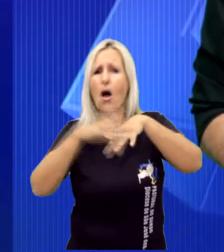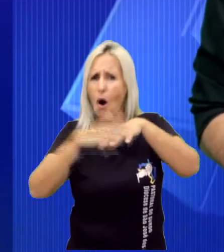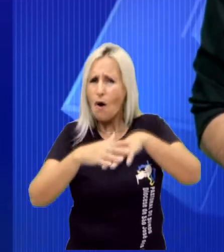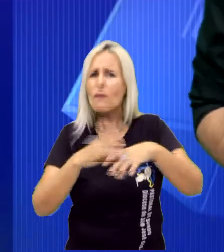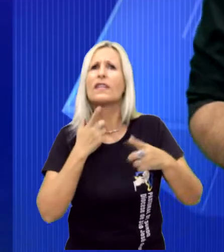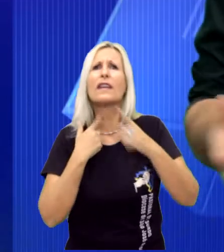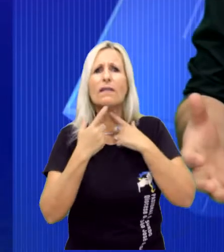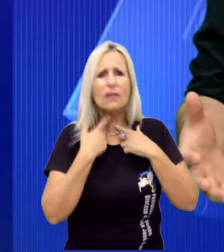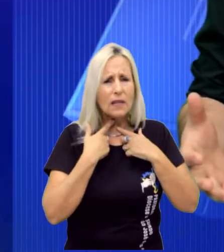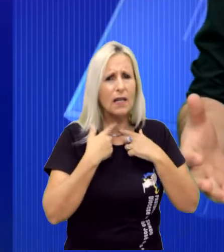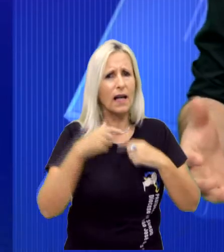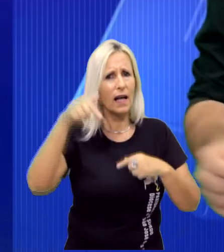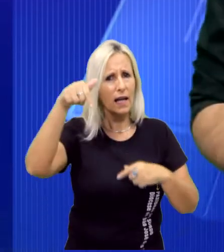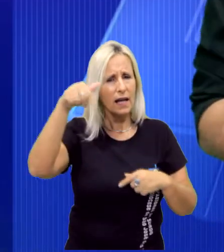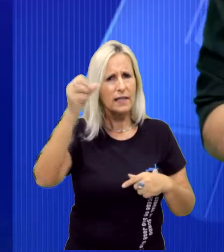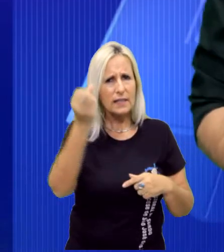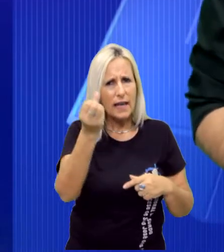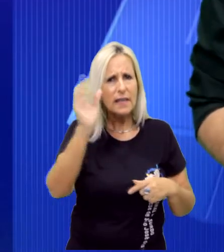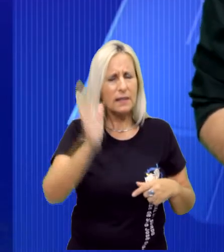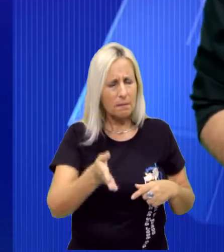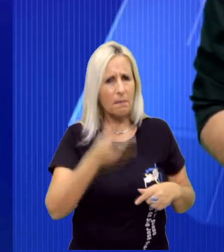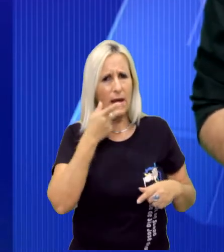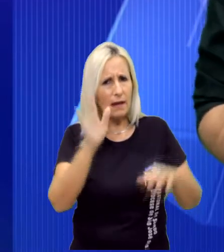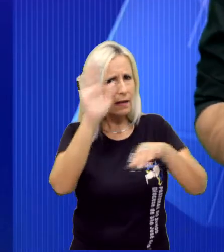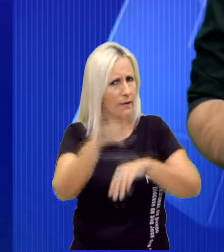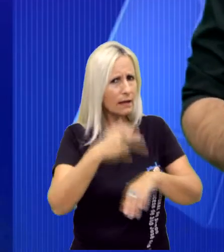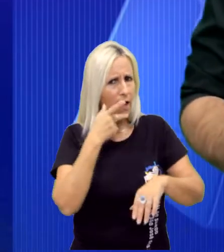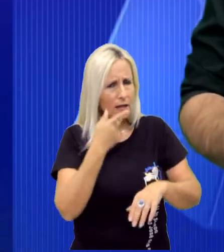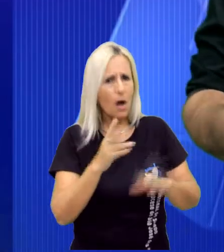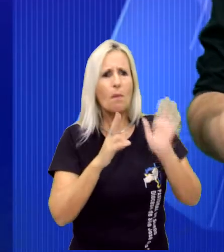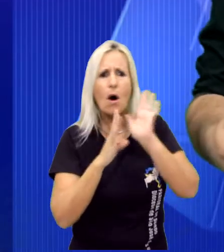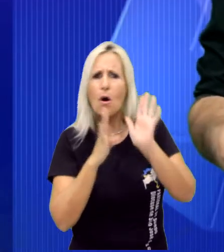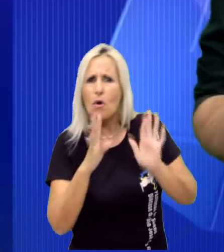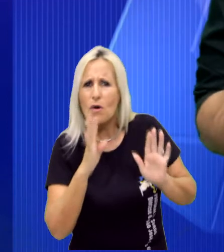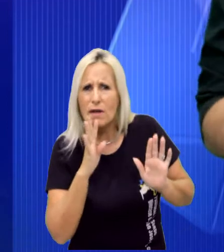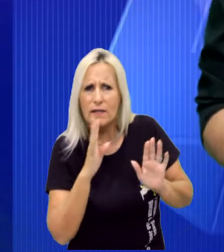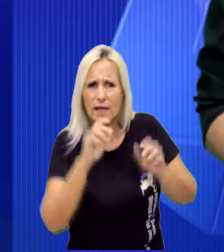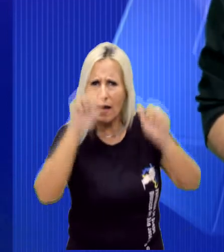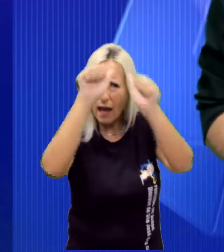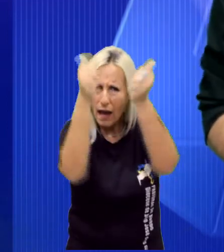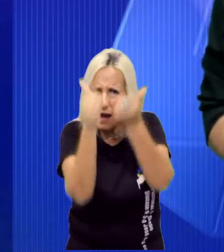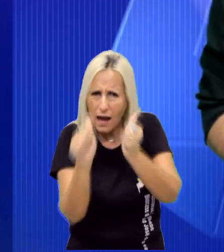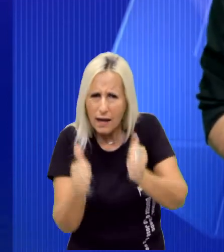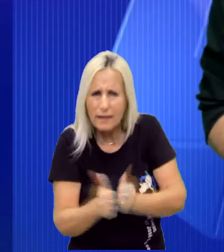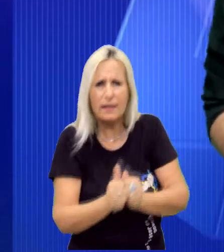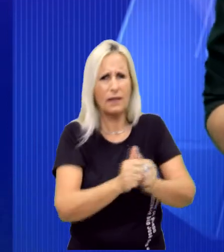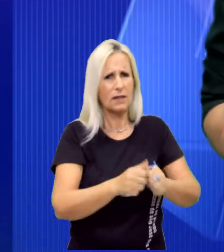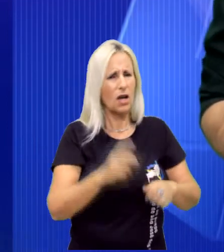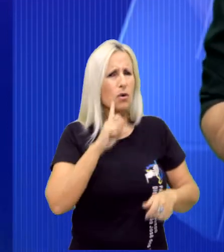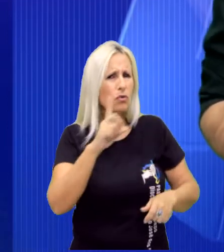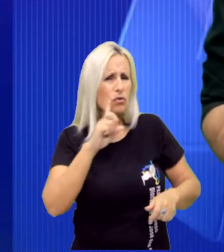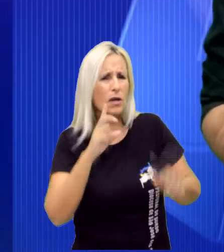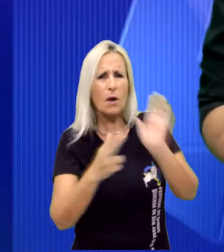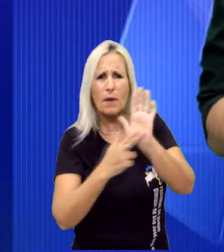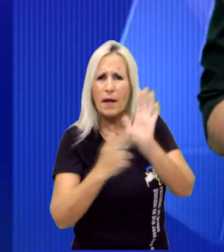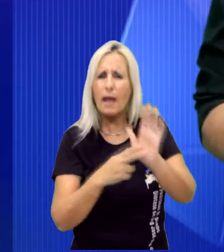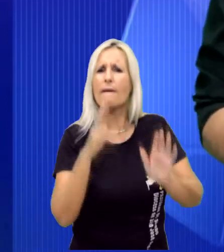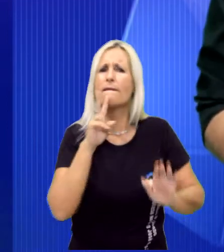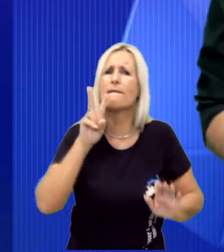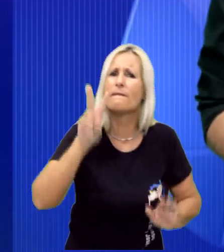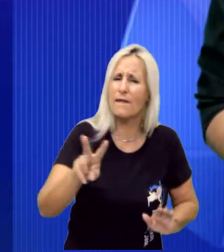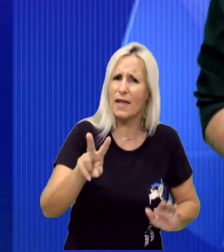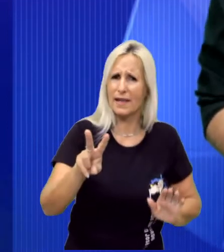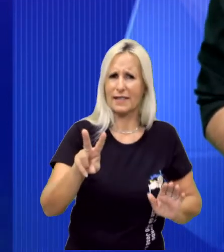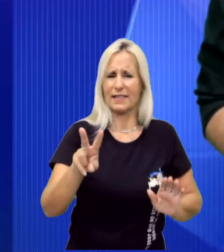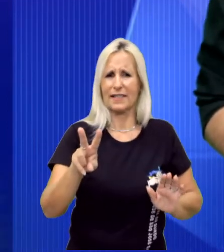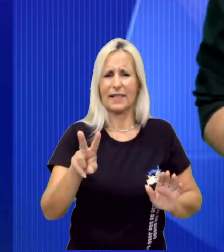18h30. E para quem gosta de apreciar uma boa arte sacra, restam apenas alguns dias para conferir a exposição Santos Populares, da